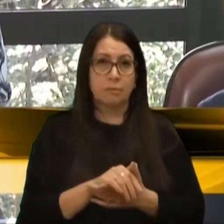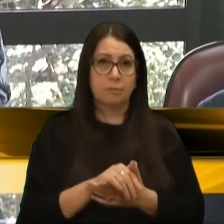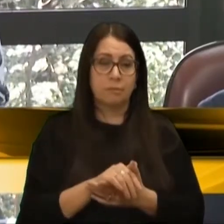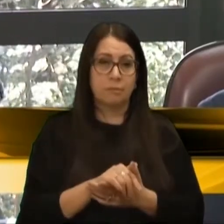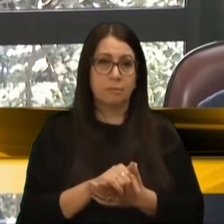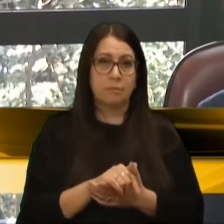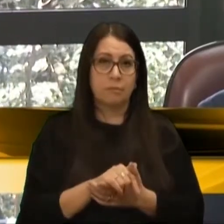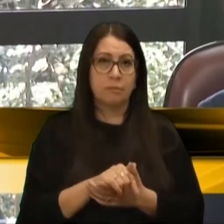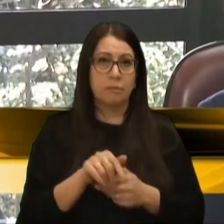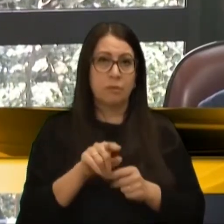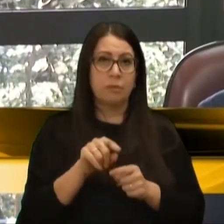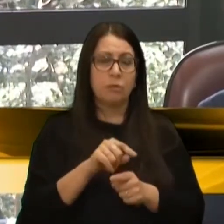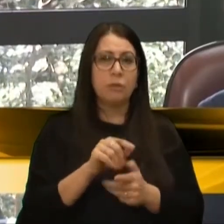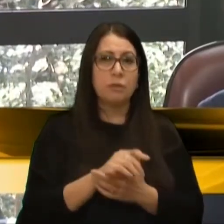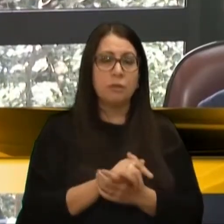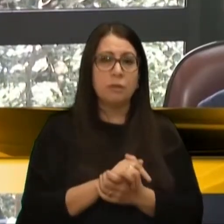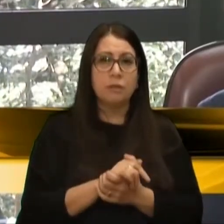lugar seguro.